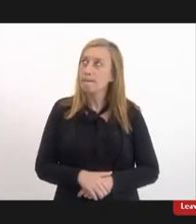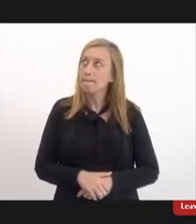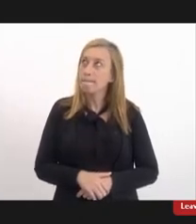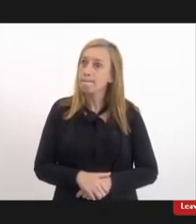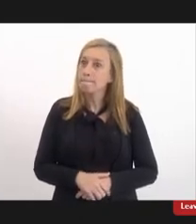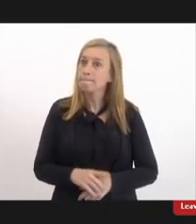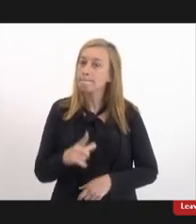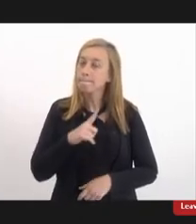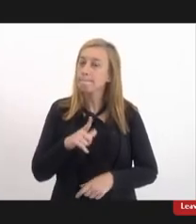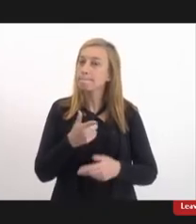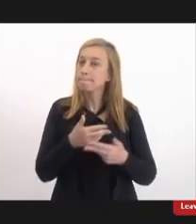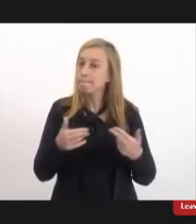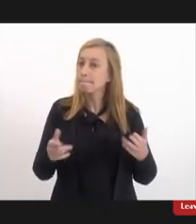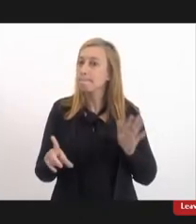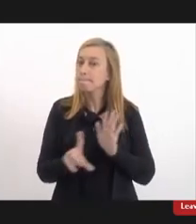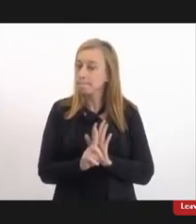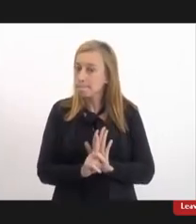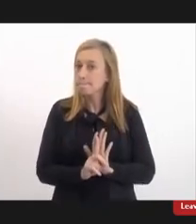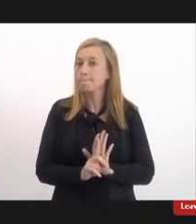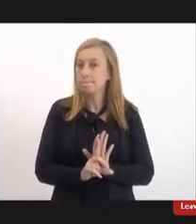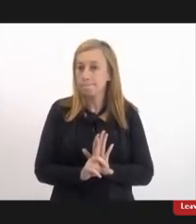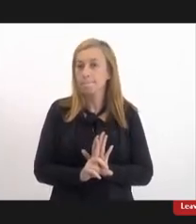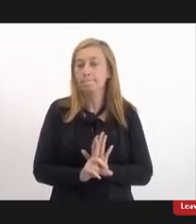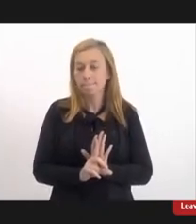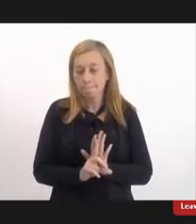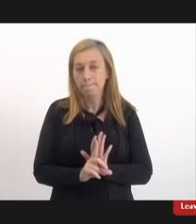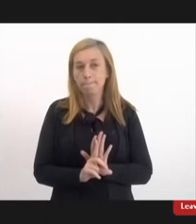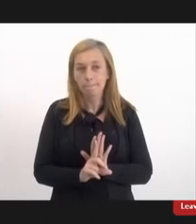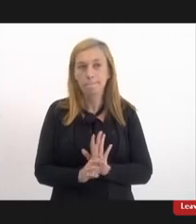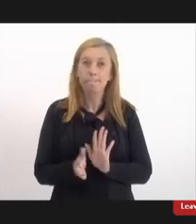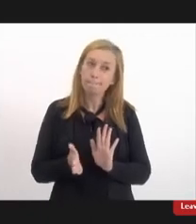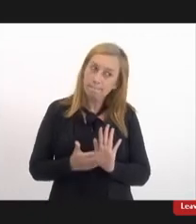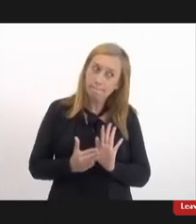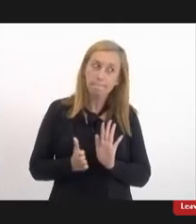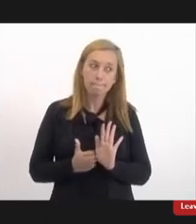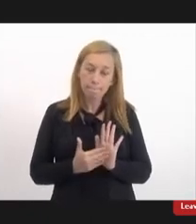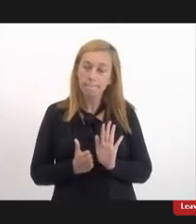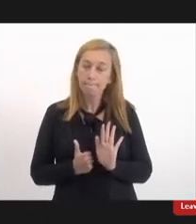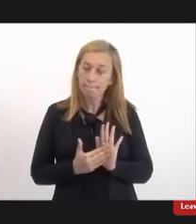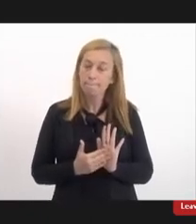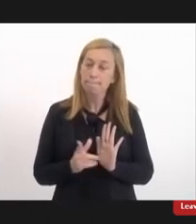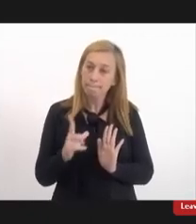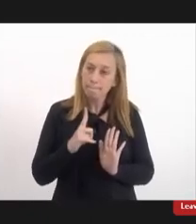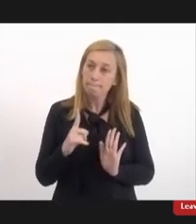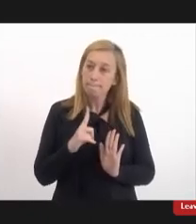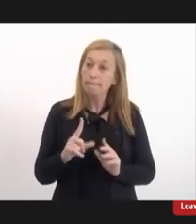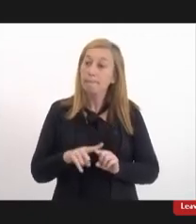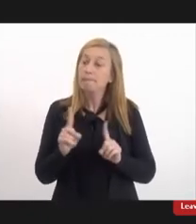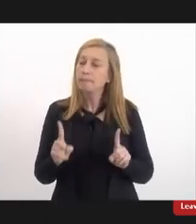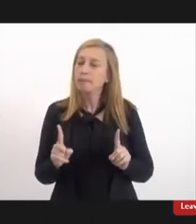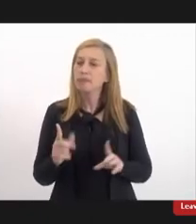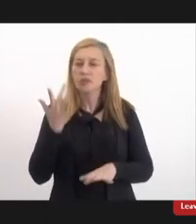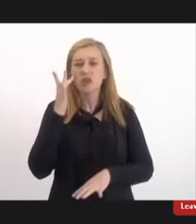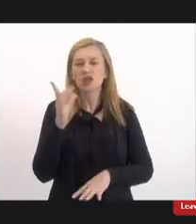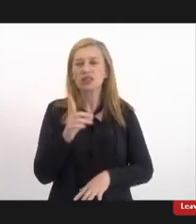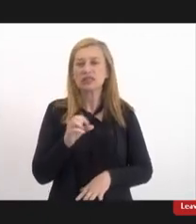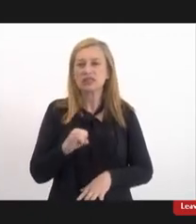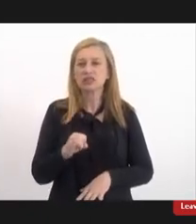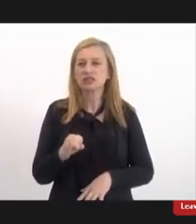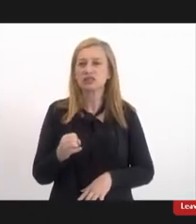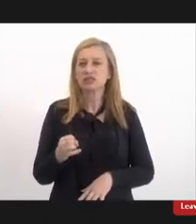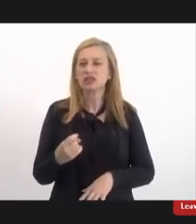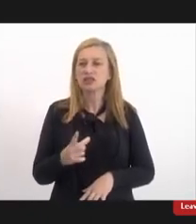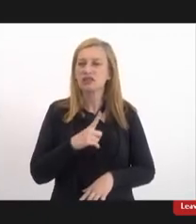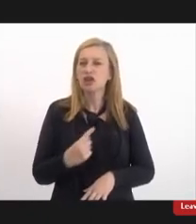temos várias legislações, várias proposições, né, mas eu acho que se a gente tiver o